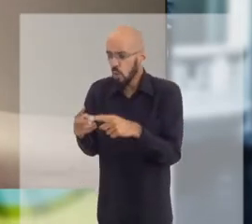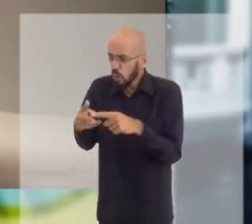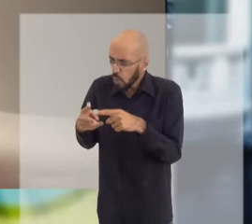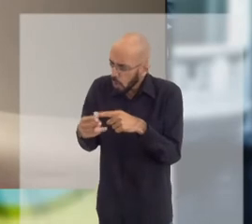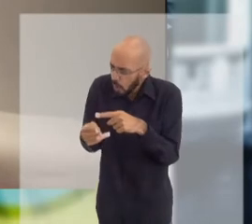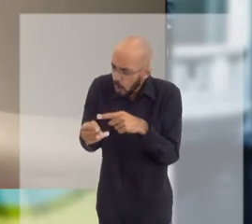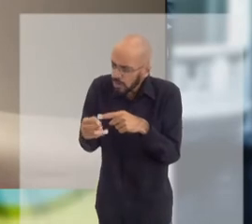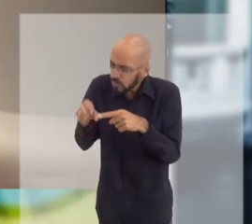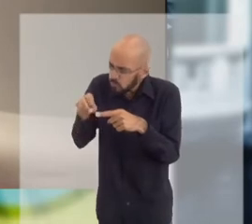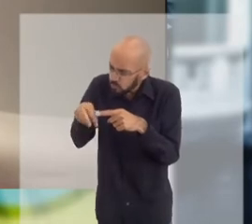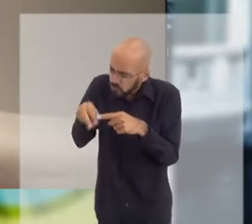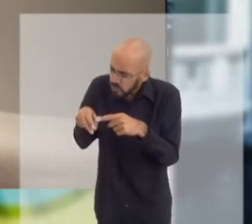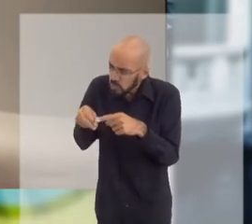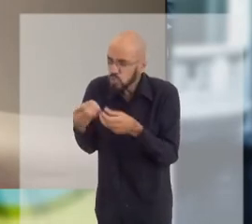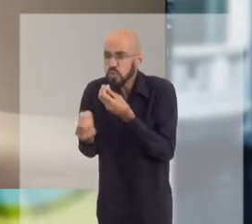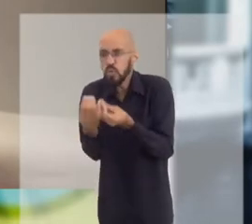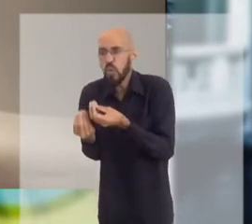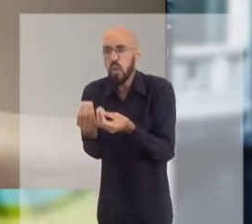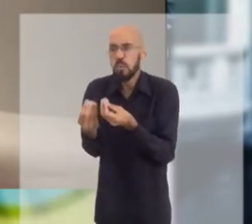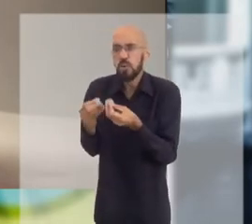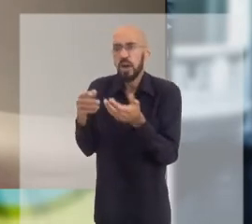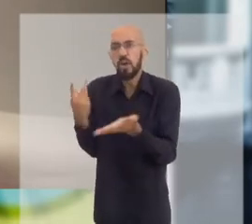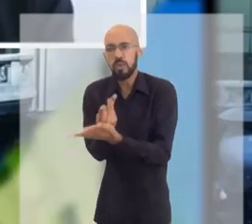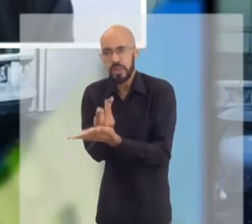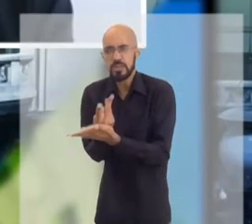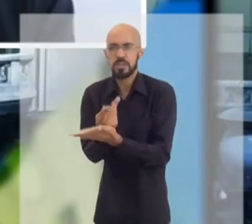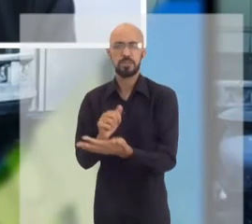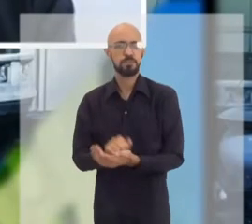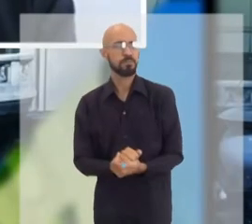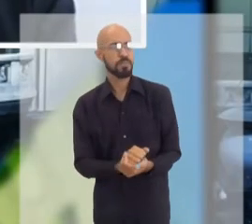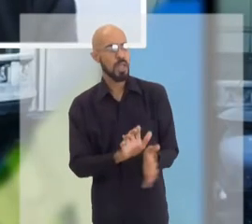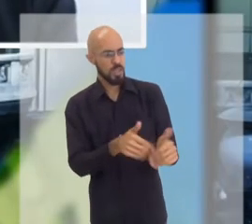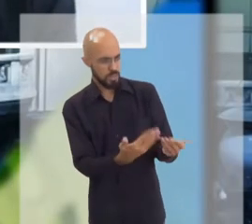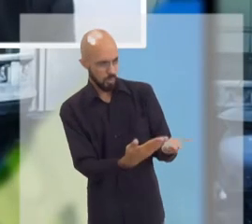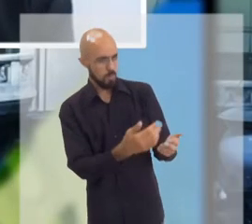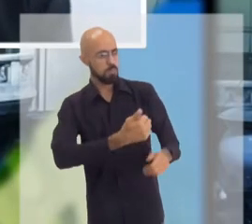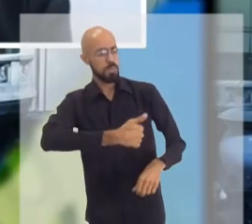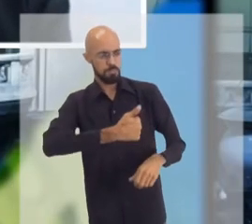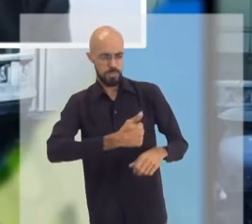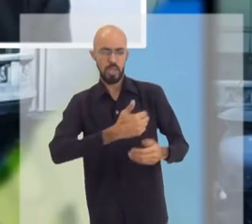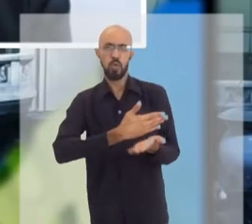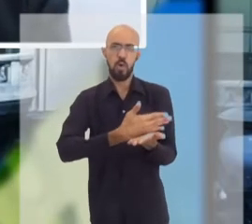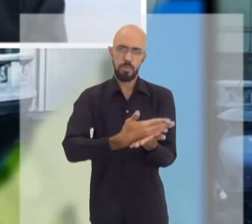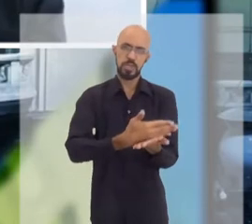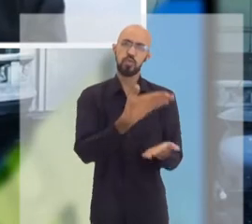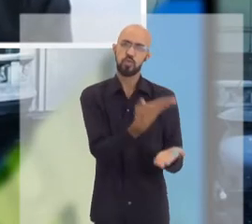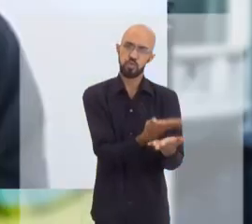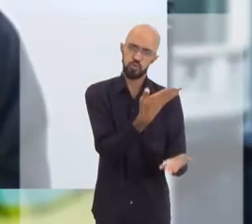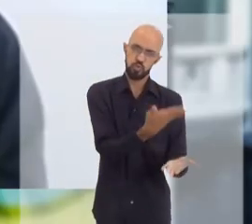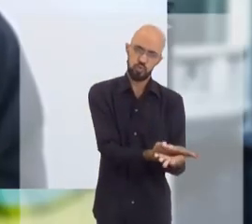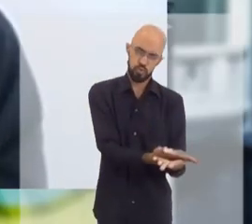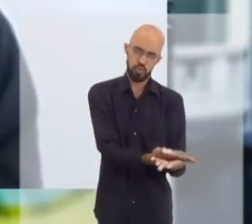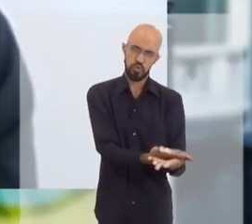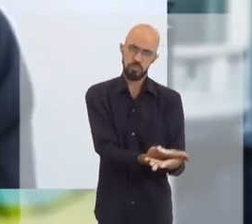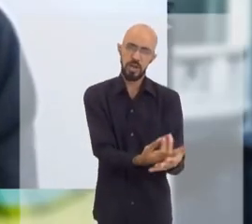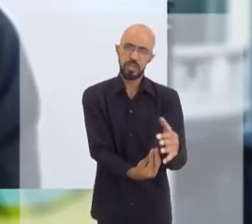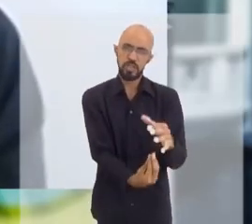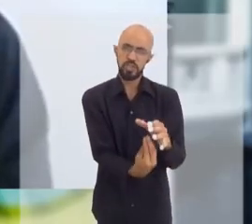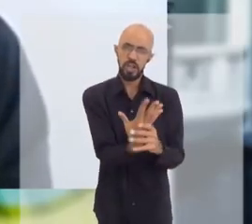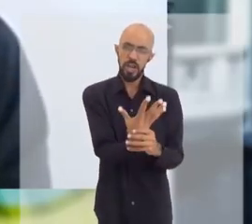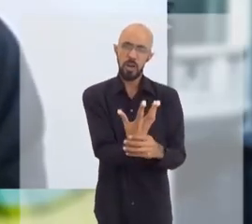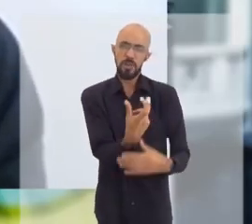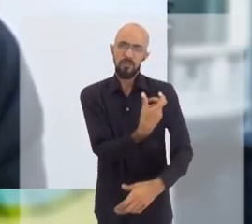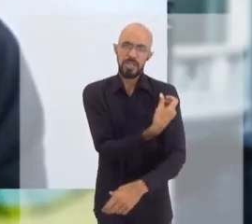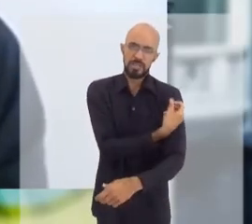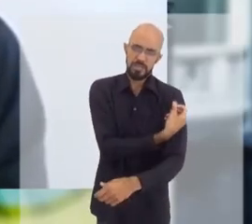pedacinho só do vírus, como é que funciona isso? Olha, primeiro, começa com os estudos, para você ter uma vacina